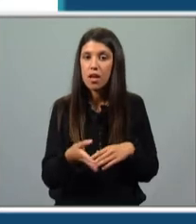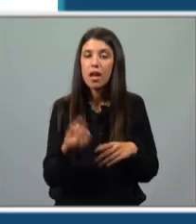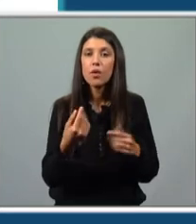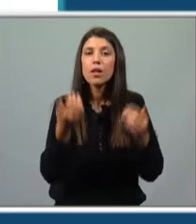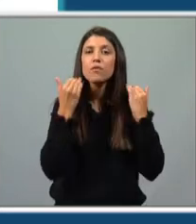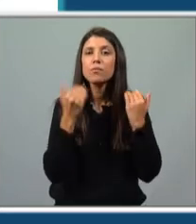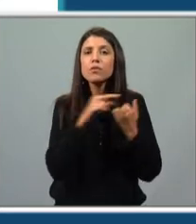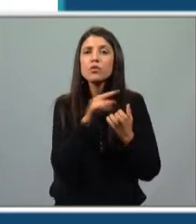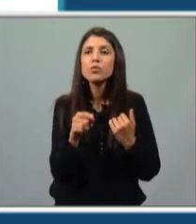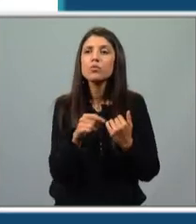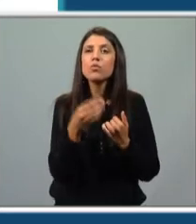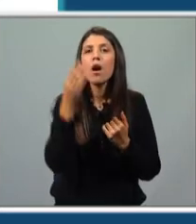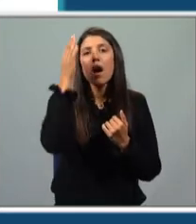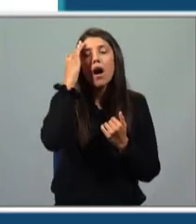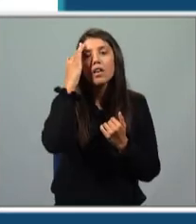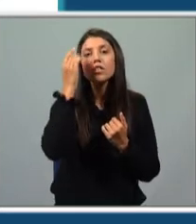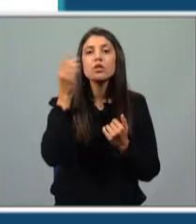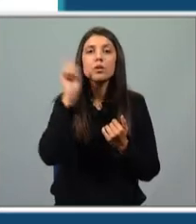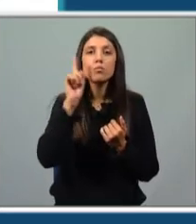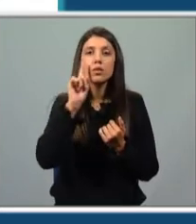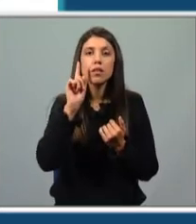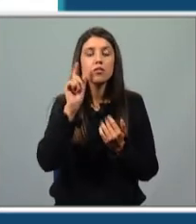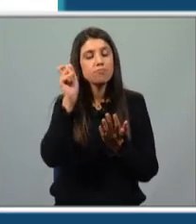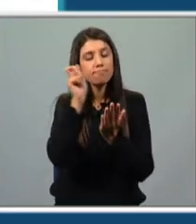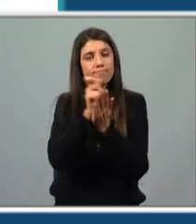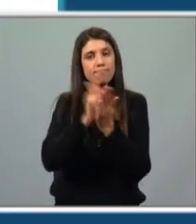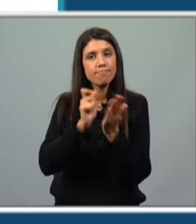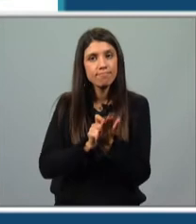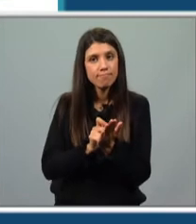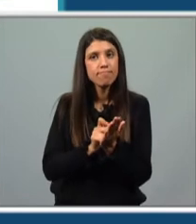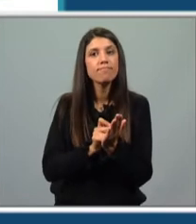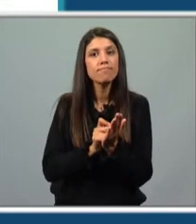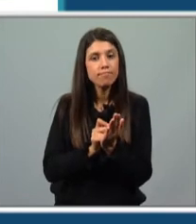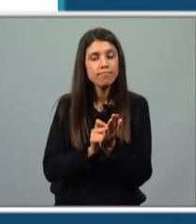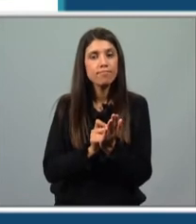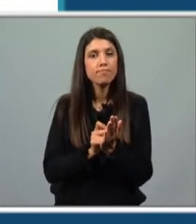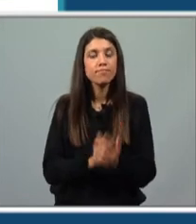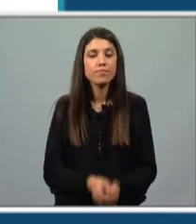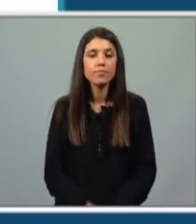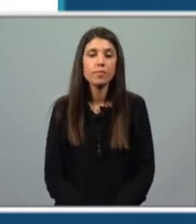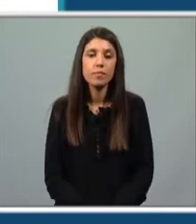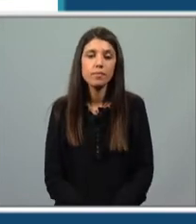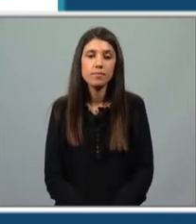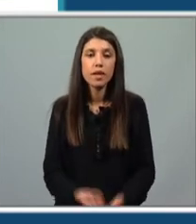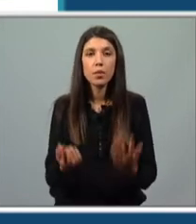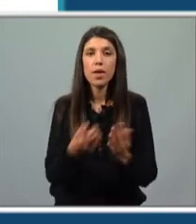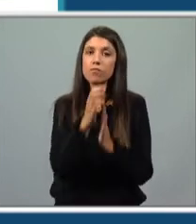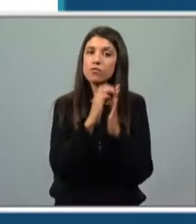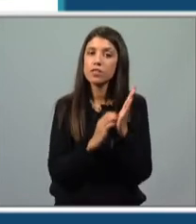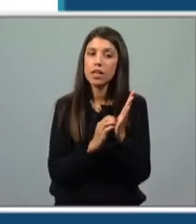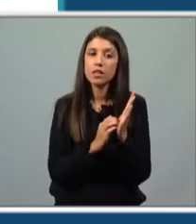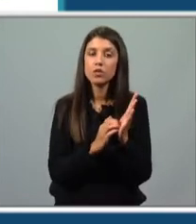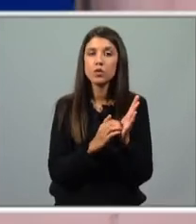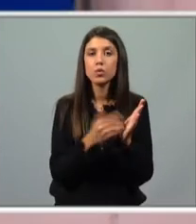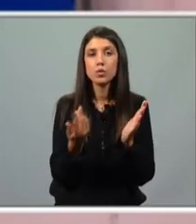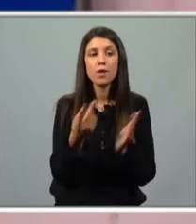informações que considerares pertinentes. Portanto, aquelas que tu achas que devem constituir um texto biográfico sobre um